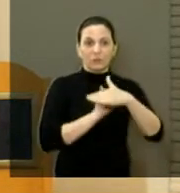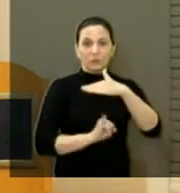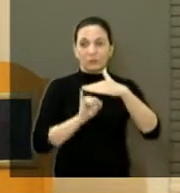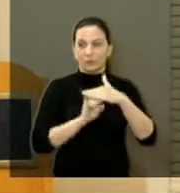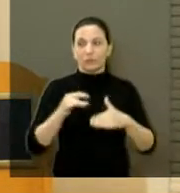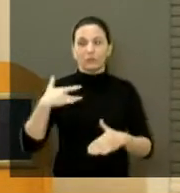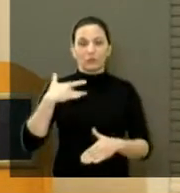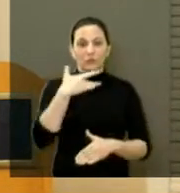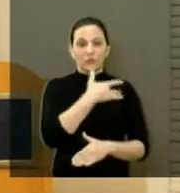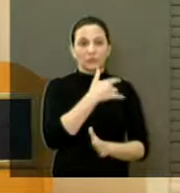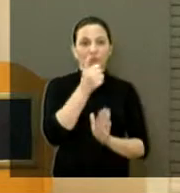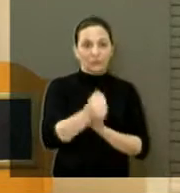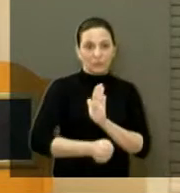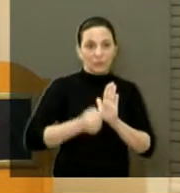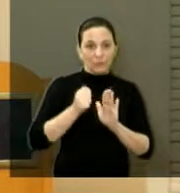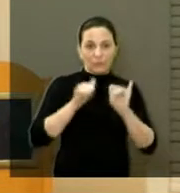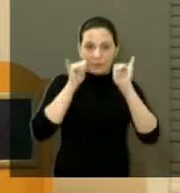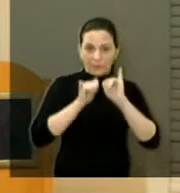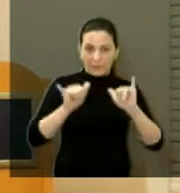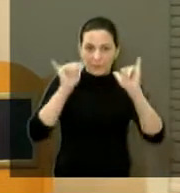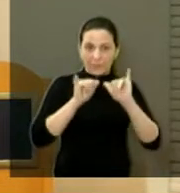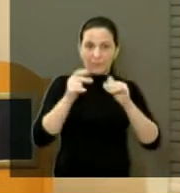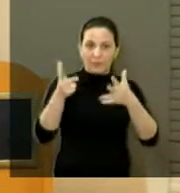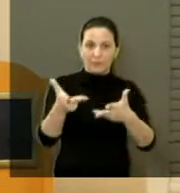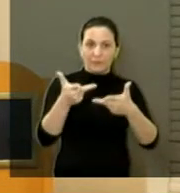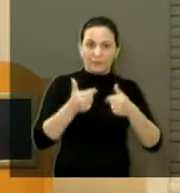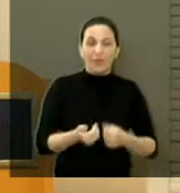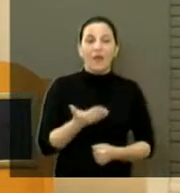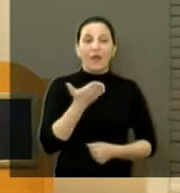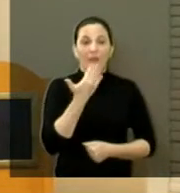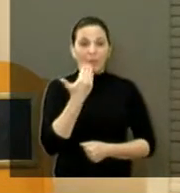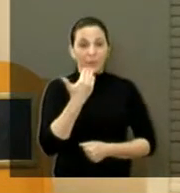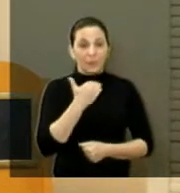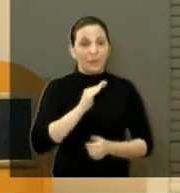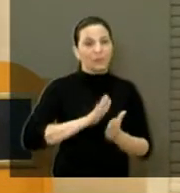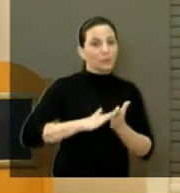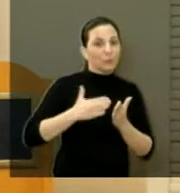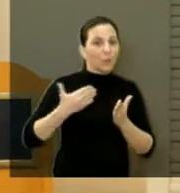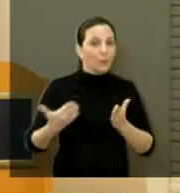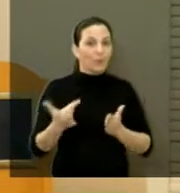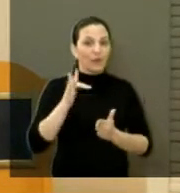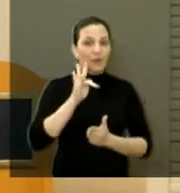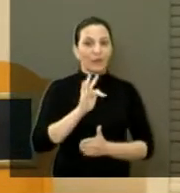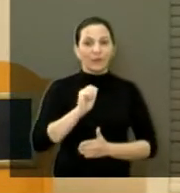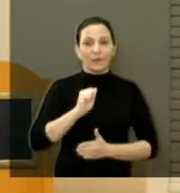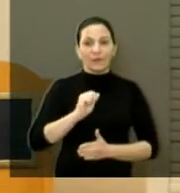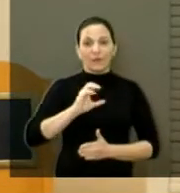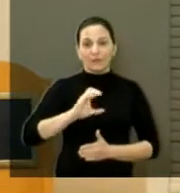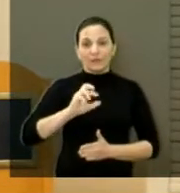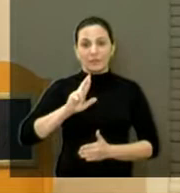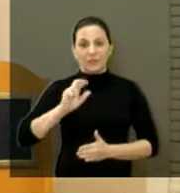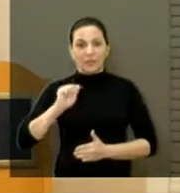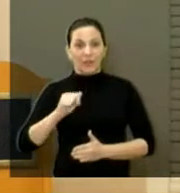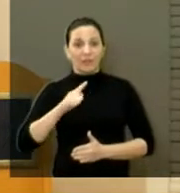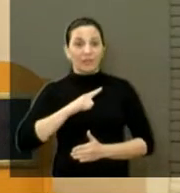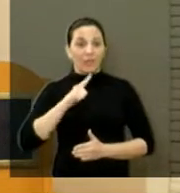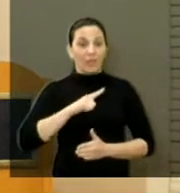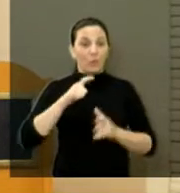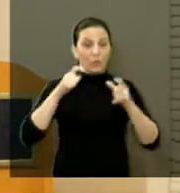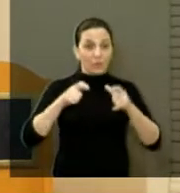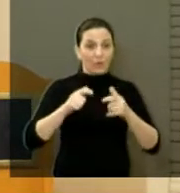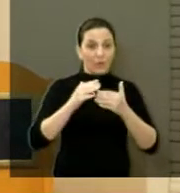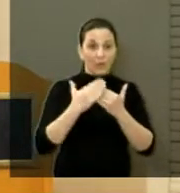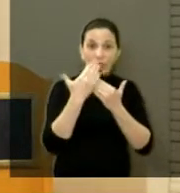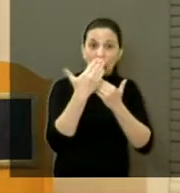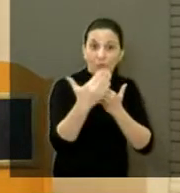sociais da cidade, além da campanha de arrecadação de alimentos que ocorreu durante a feira. Teve uma barraca lá, em frente